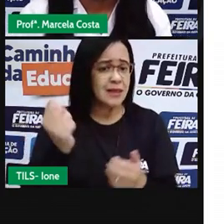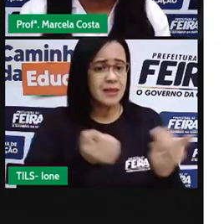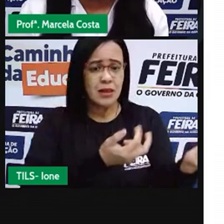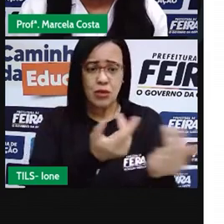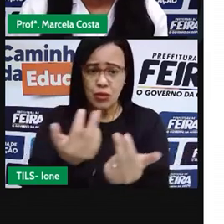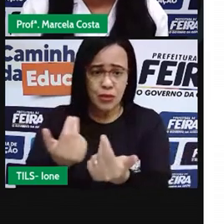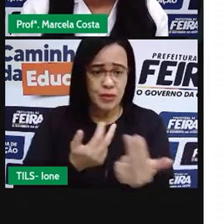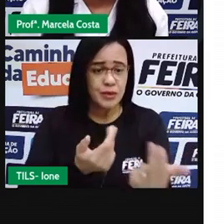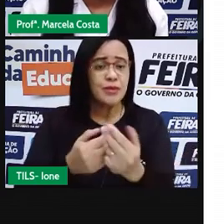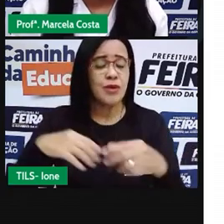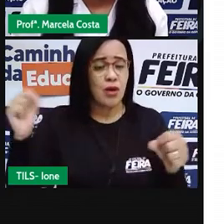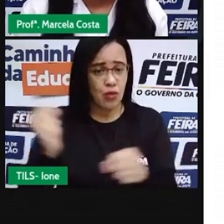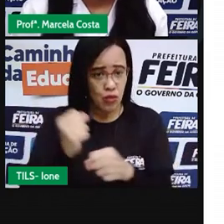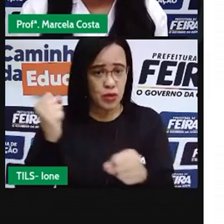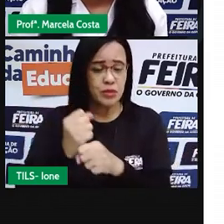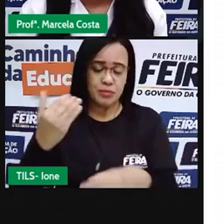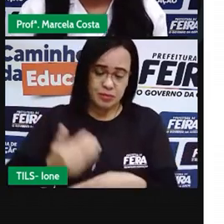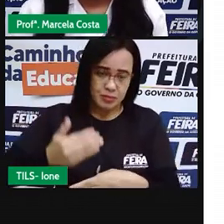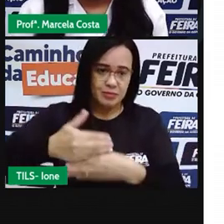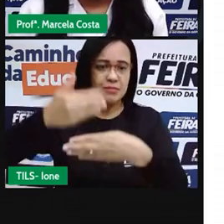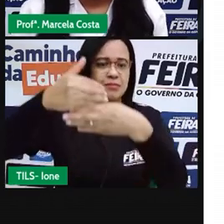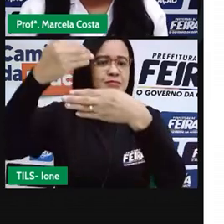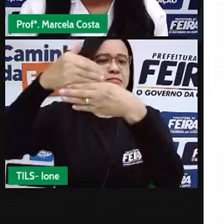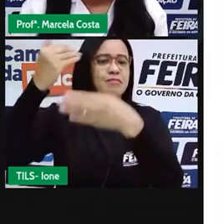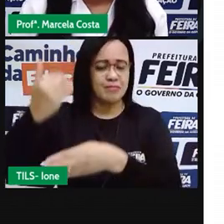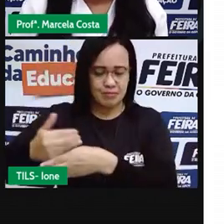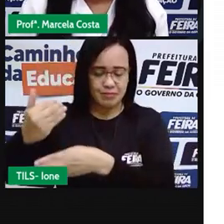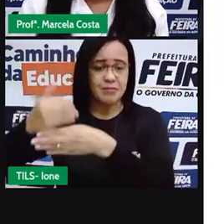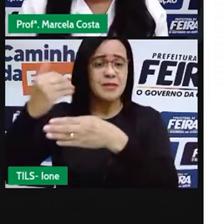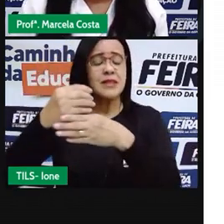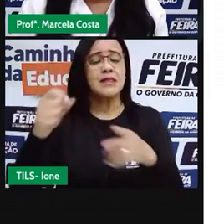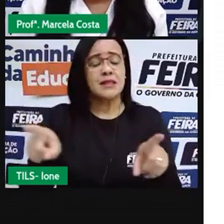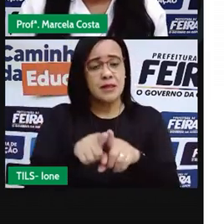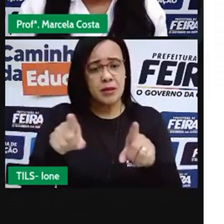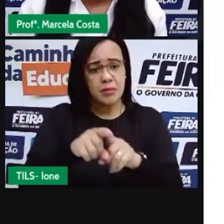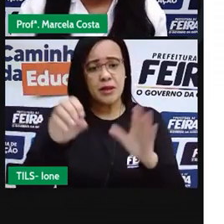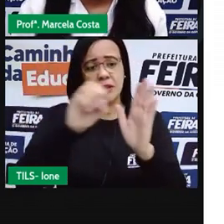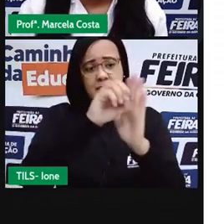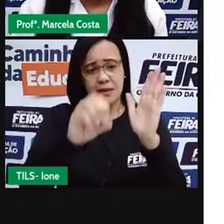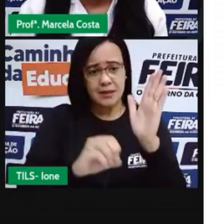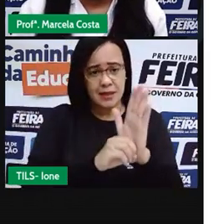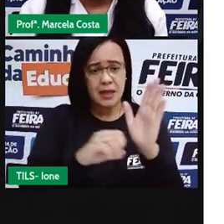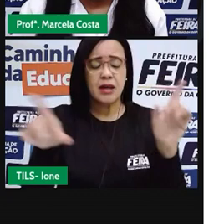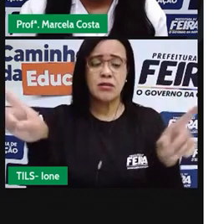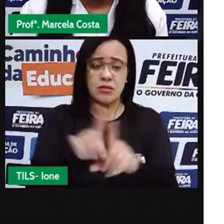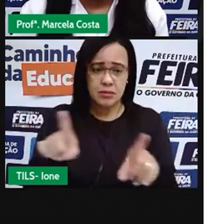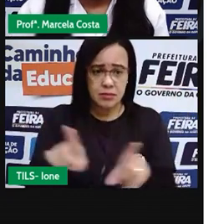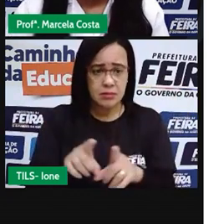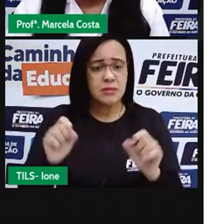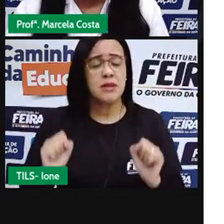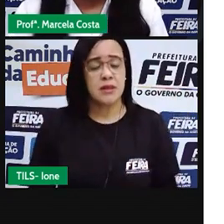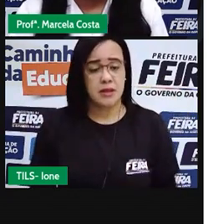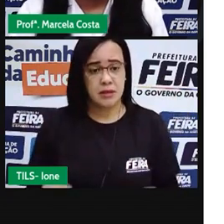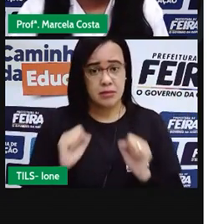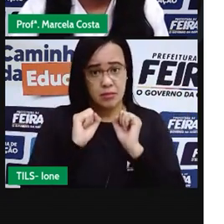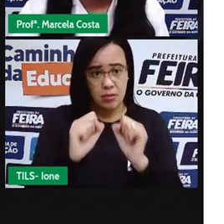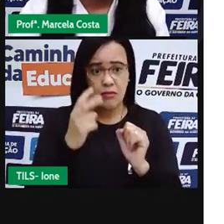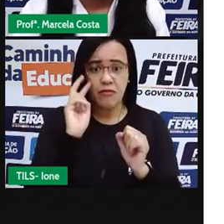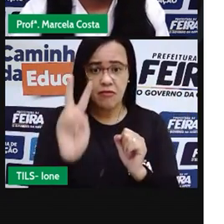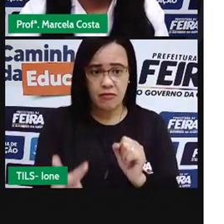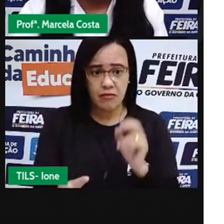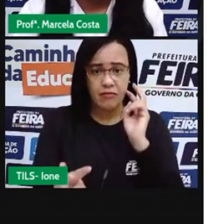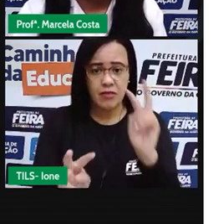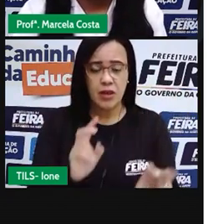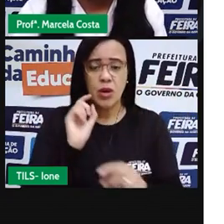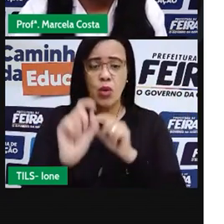século. E por isso que a gente vai ver que tanto